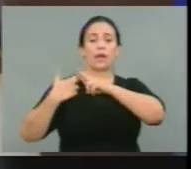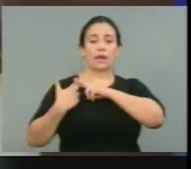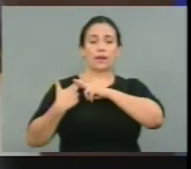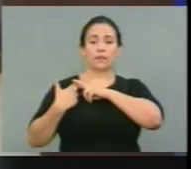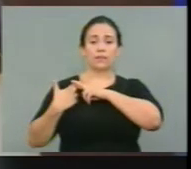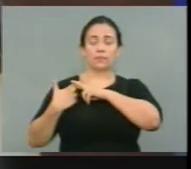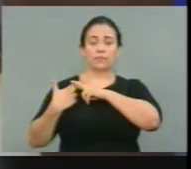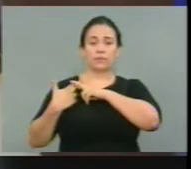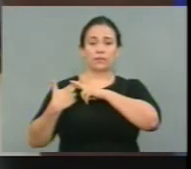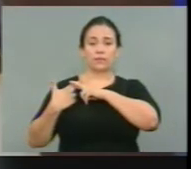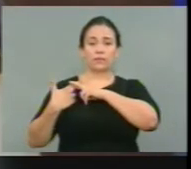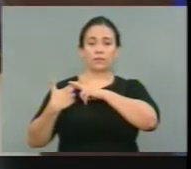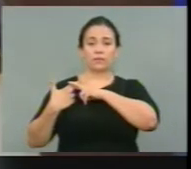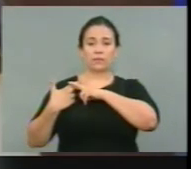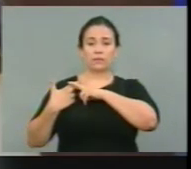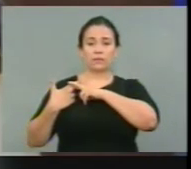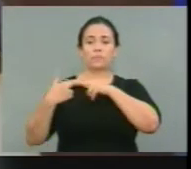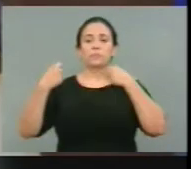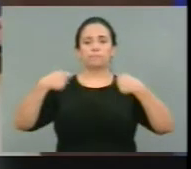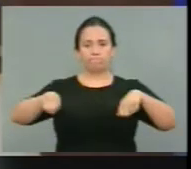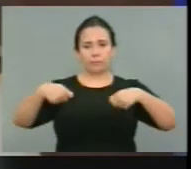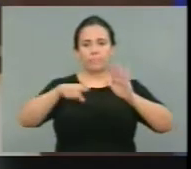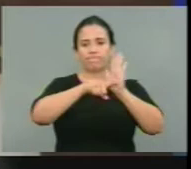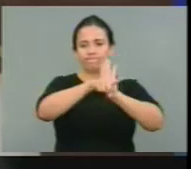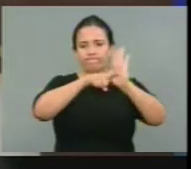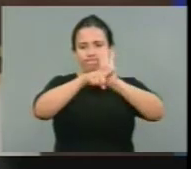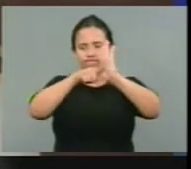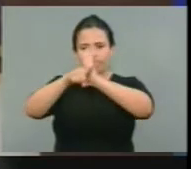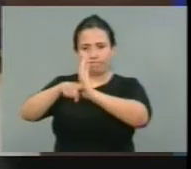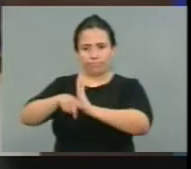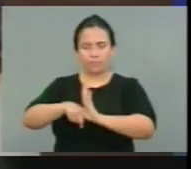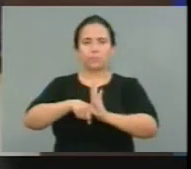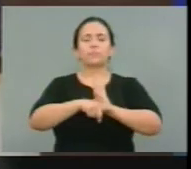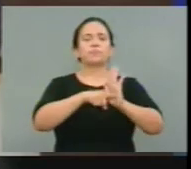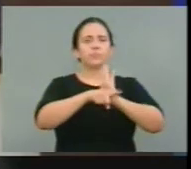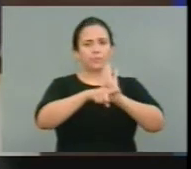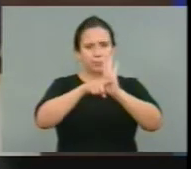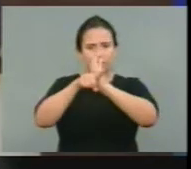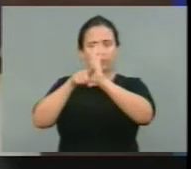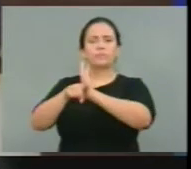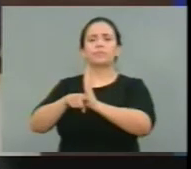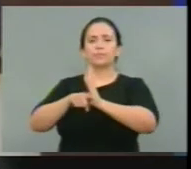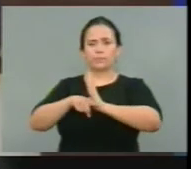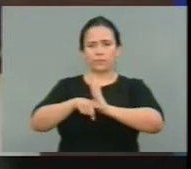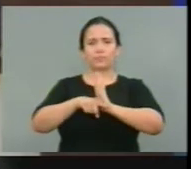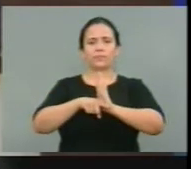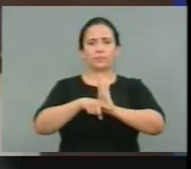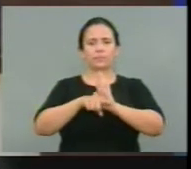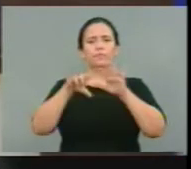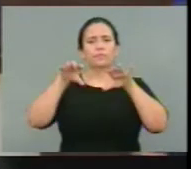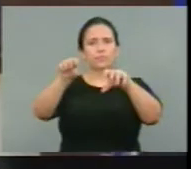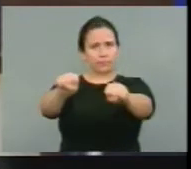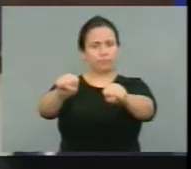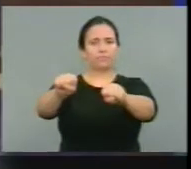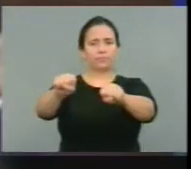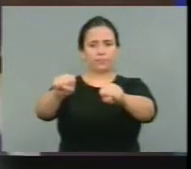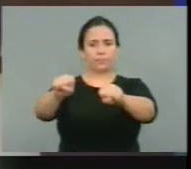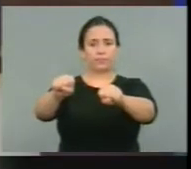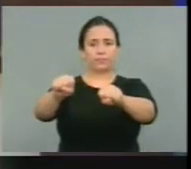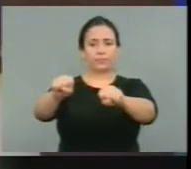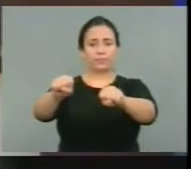ser identificados e responsabilizados na medida de seus feitos.